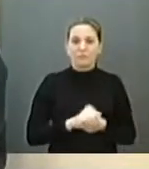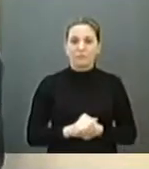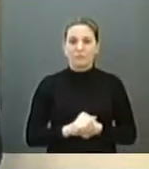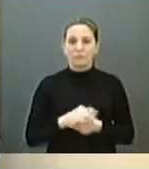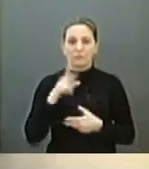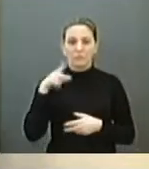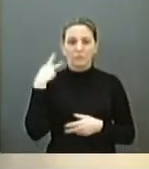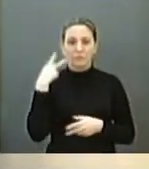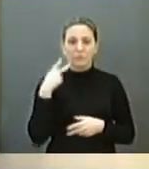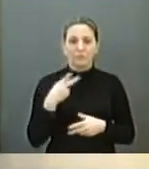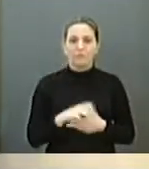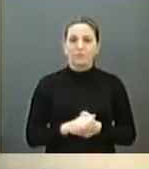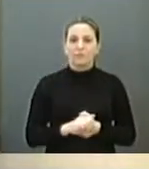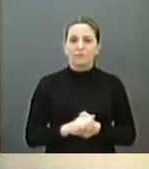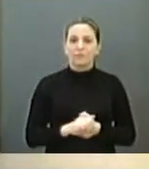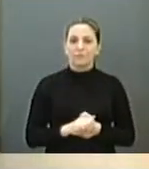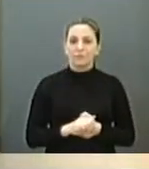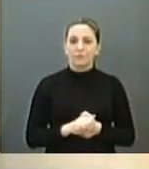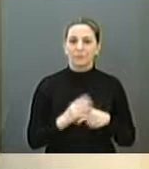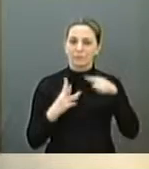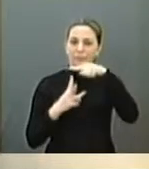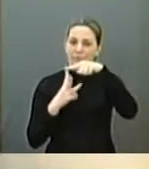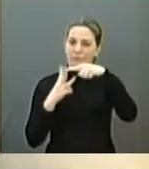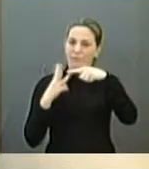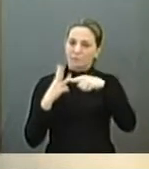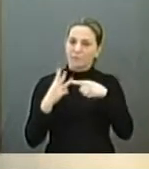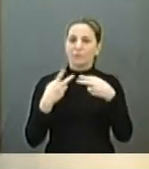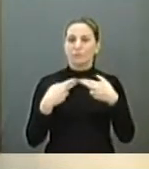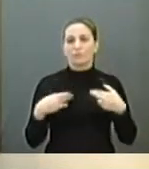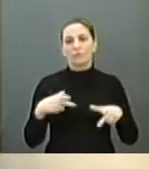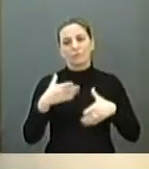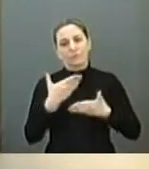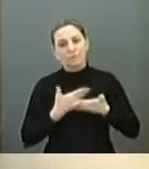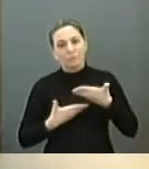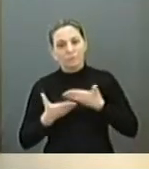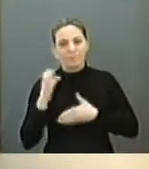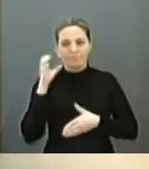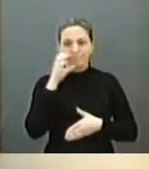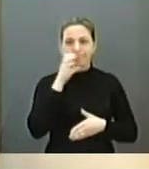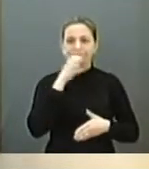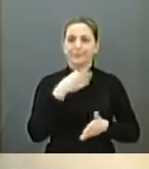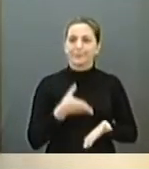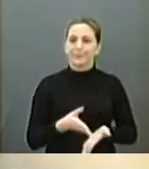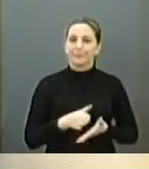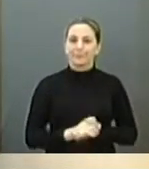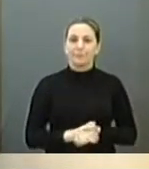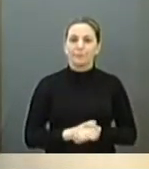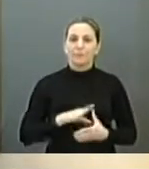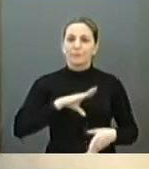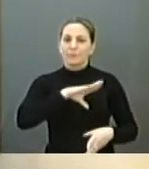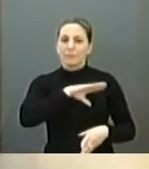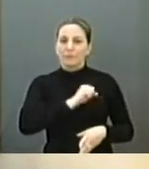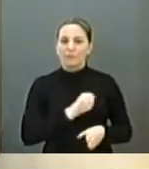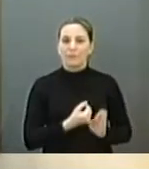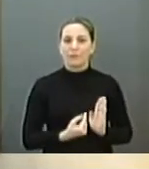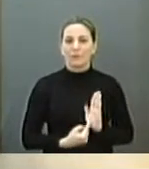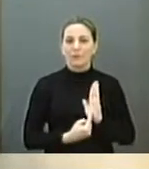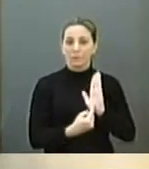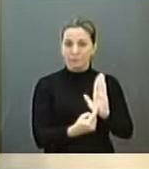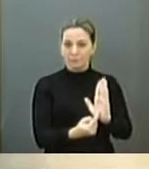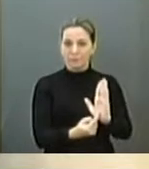senhores vereadores, vereadoras, são três assuntos que eu quero tratar aqui rapidamente. Eu gostaria de colocar-se